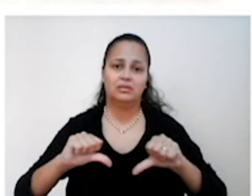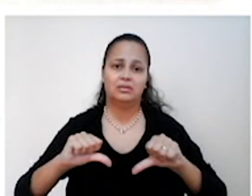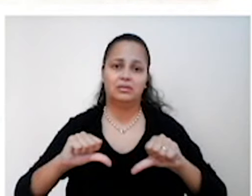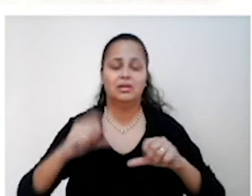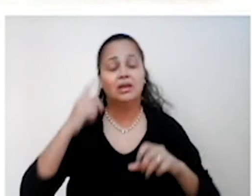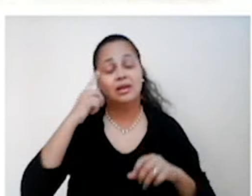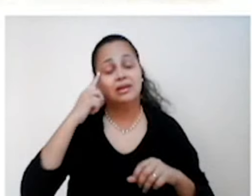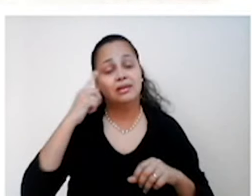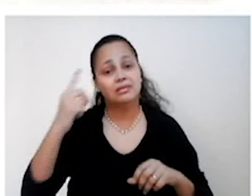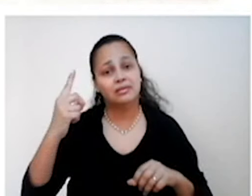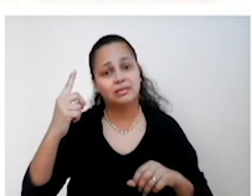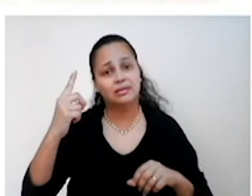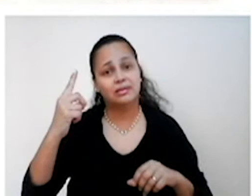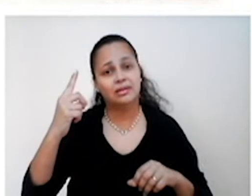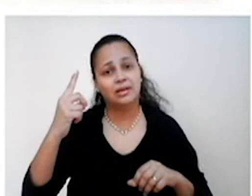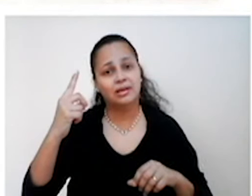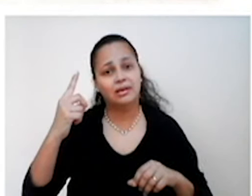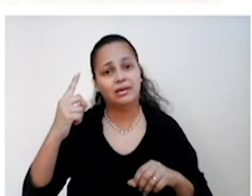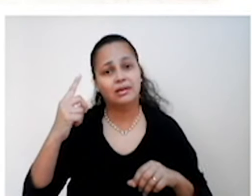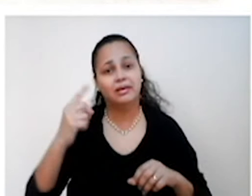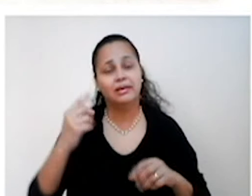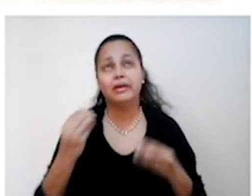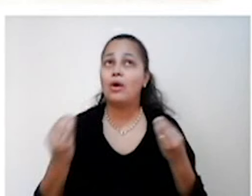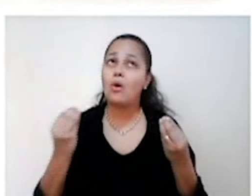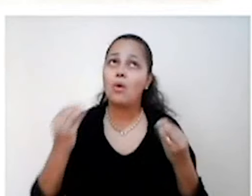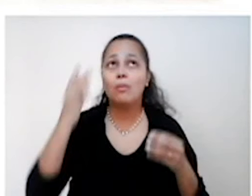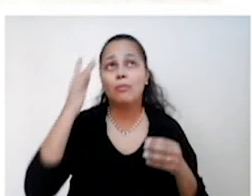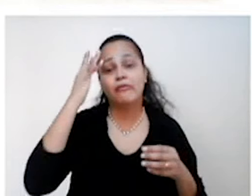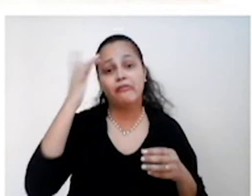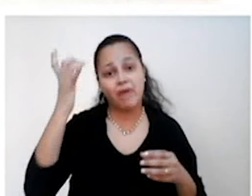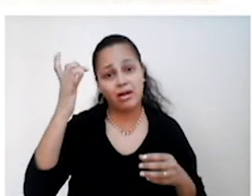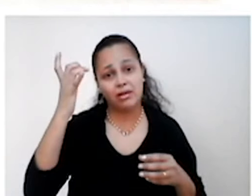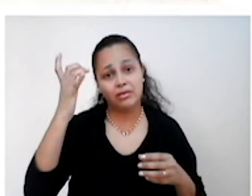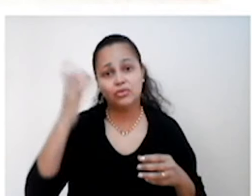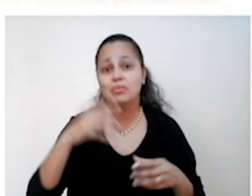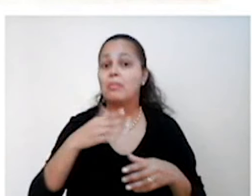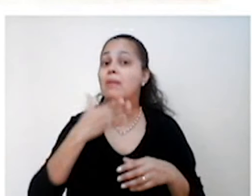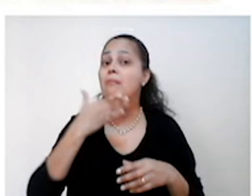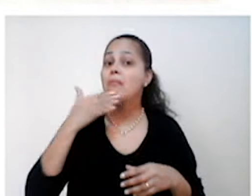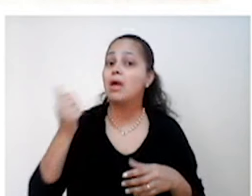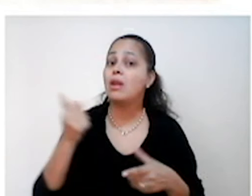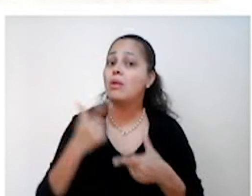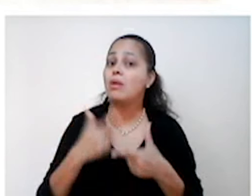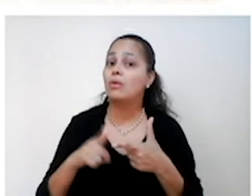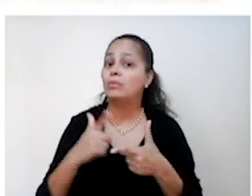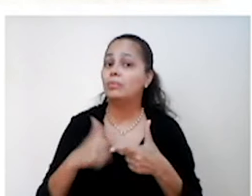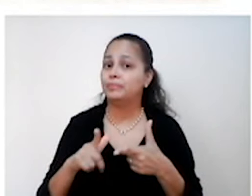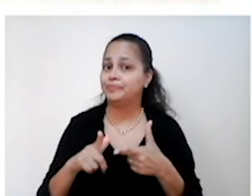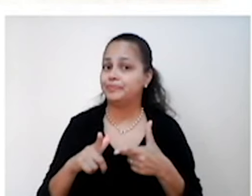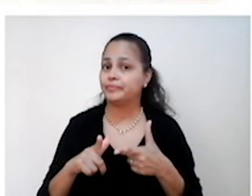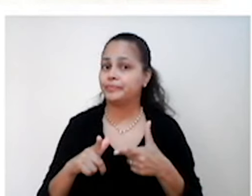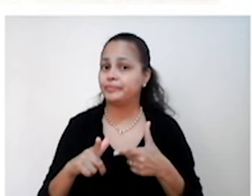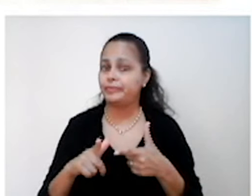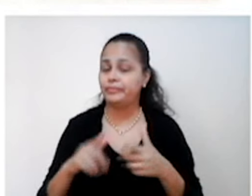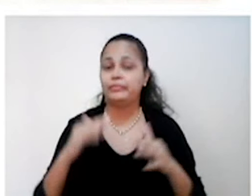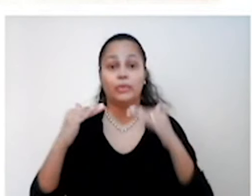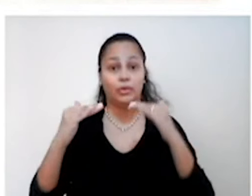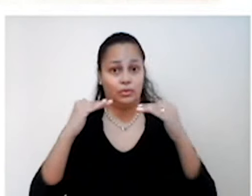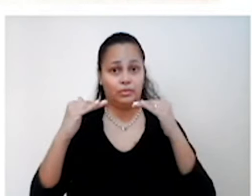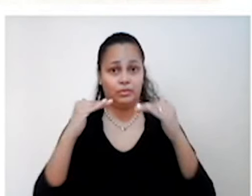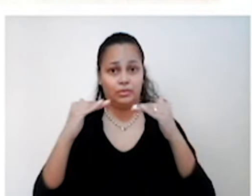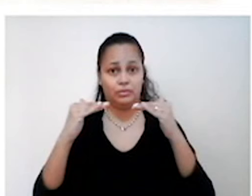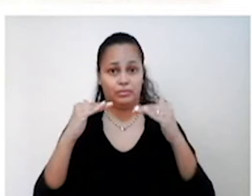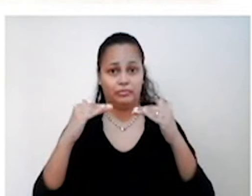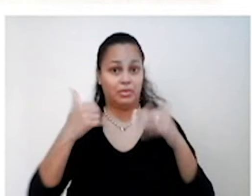nessas ideias uma facilidade para resolver os problemas. Um desses movimentos que surgiu, então,